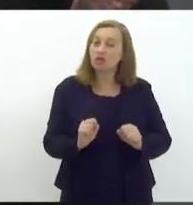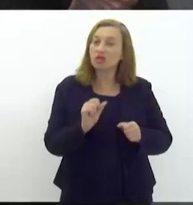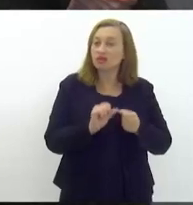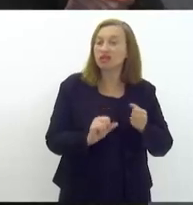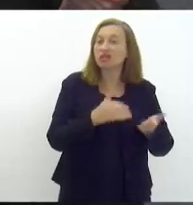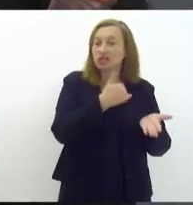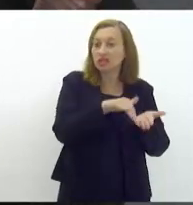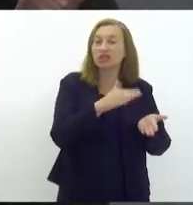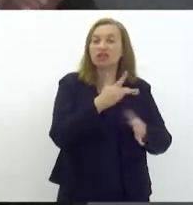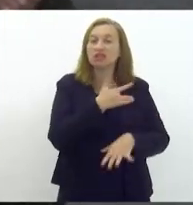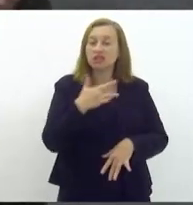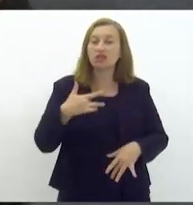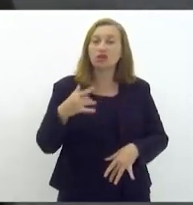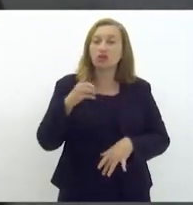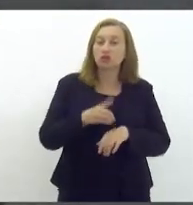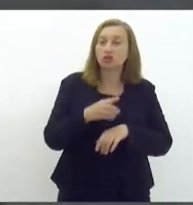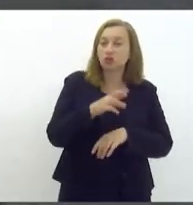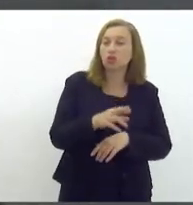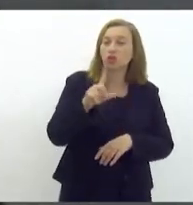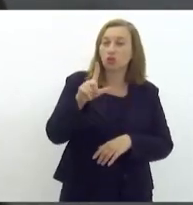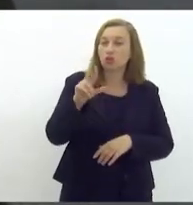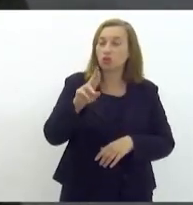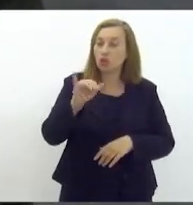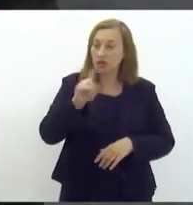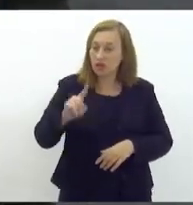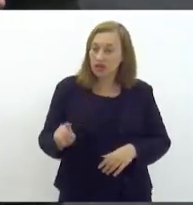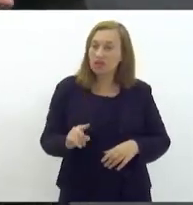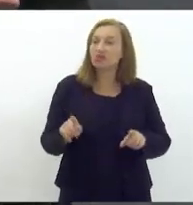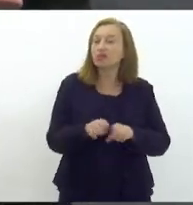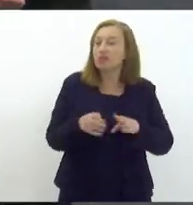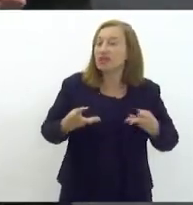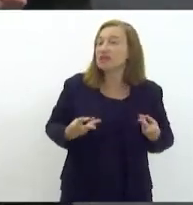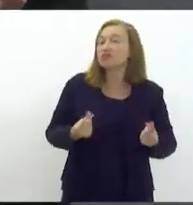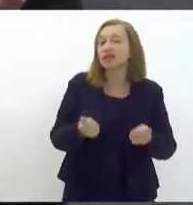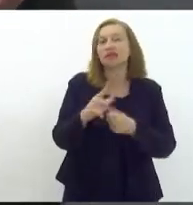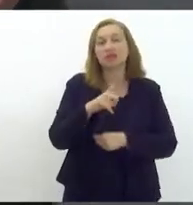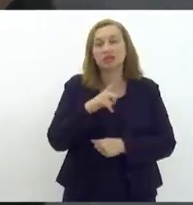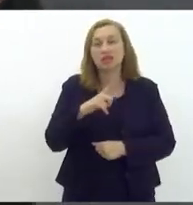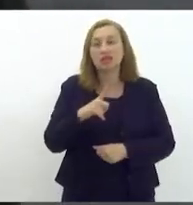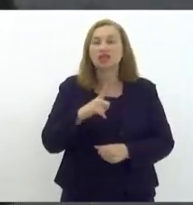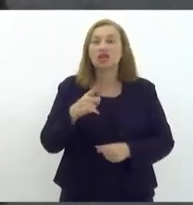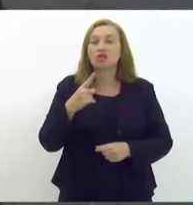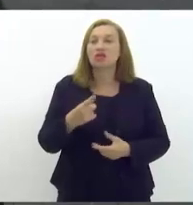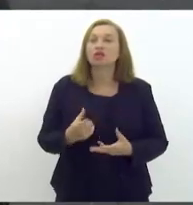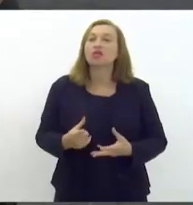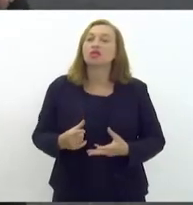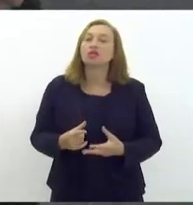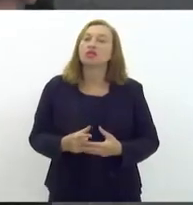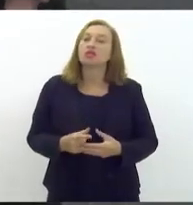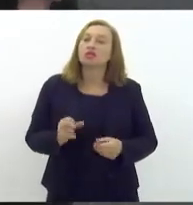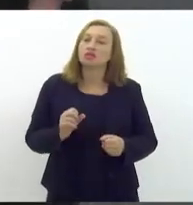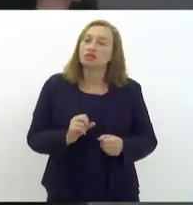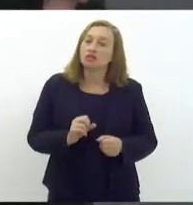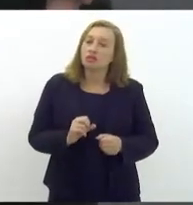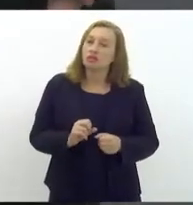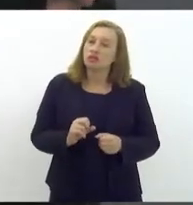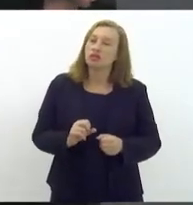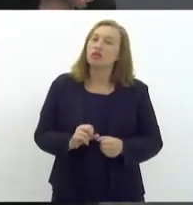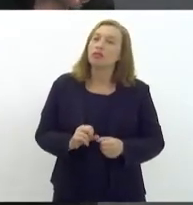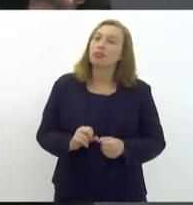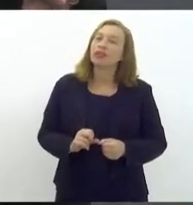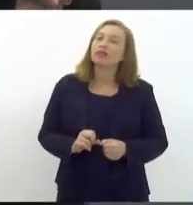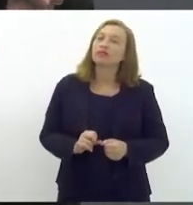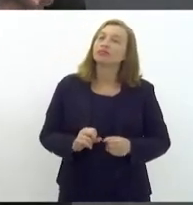Saúde. Doutor Luizinho, uma pessoa que também tem uma sensibilidade, botar pessoas para fazer isso. E como